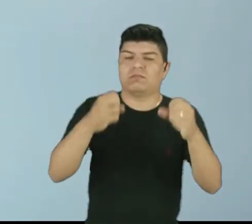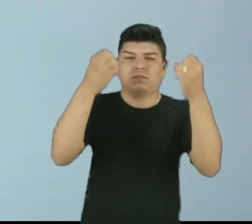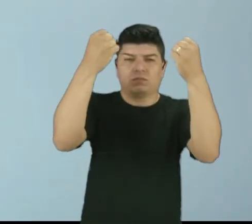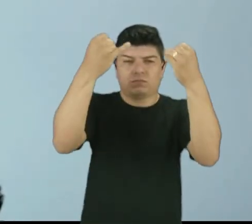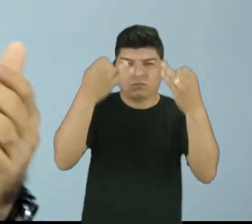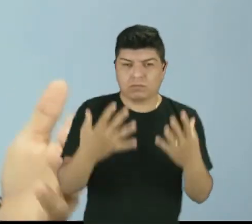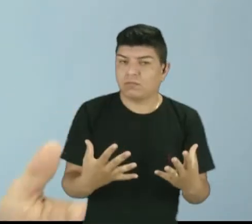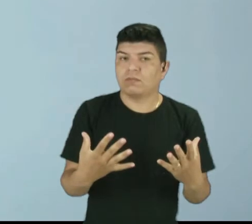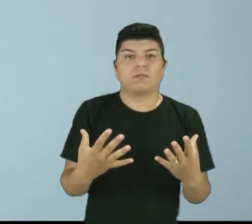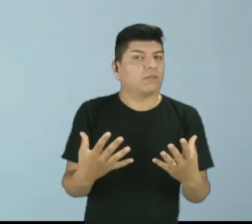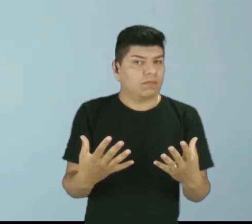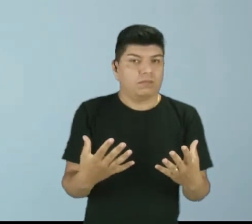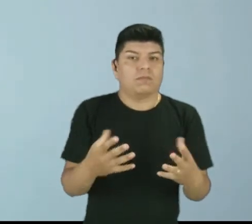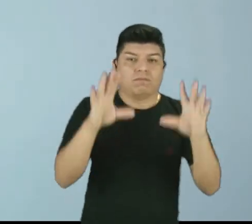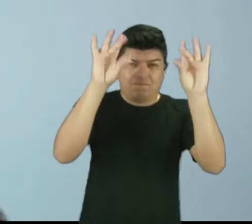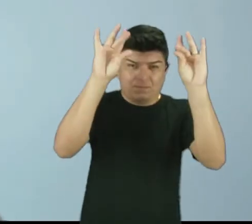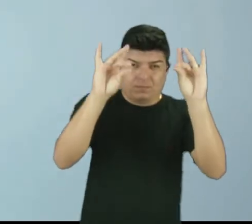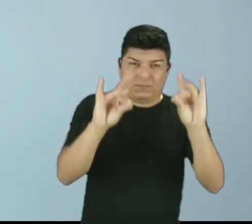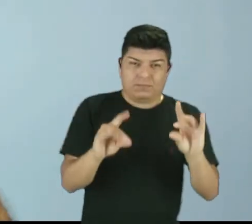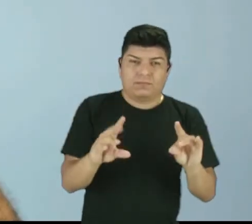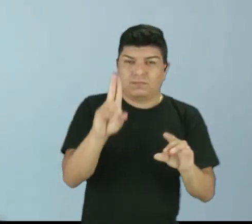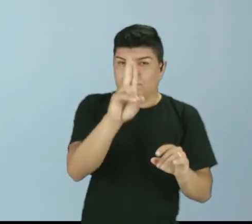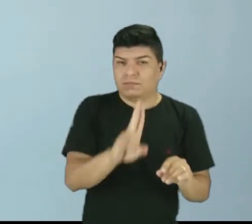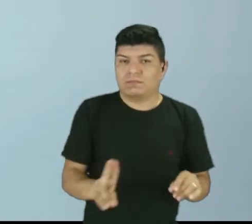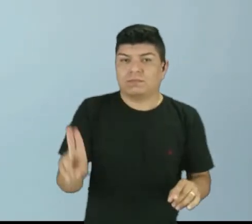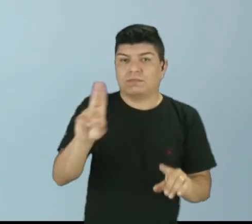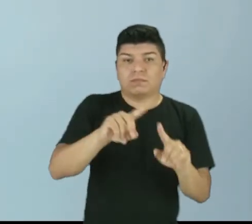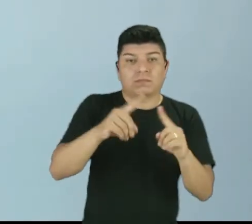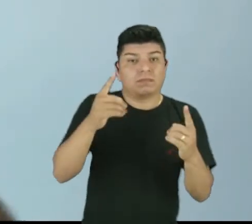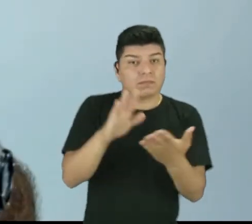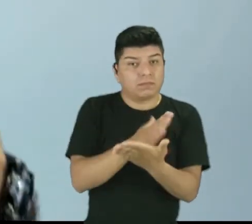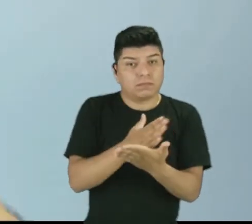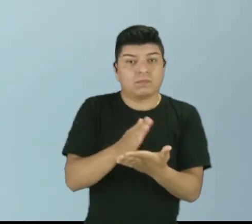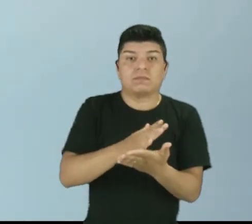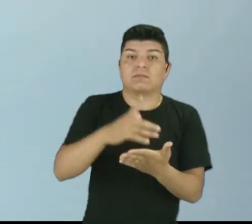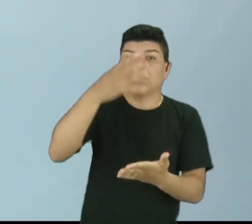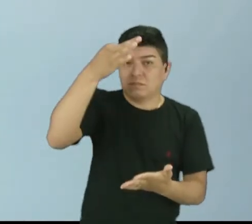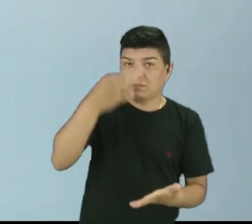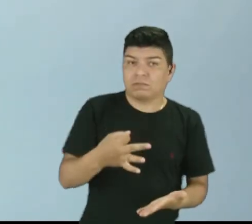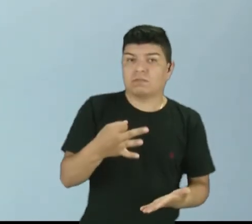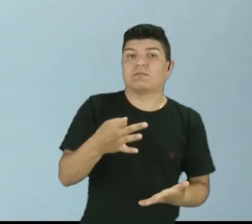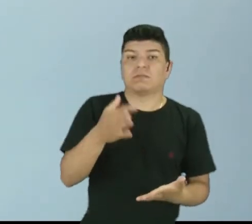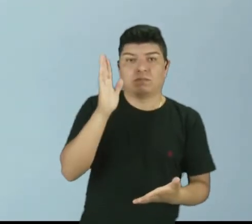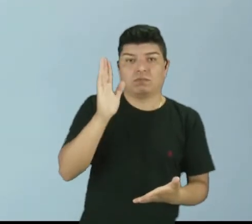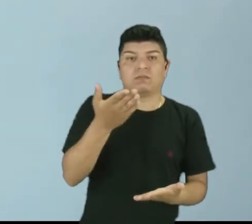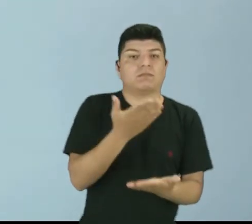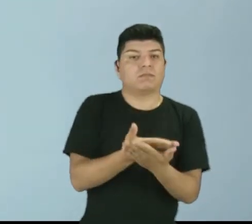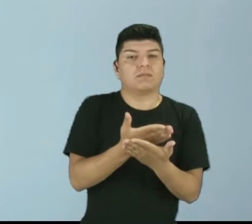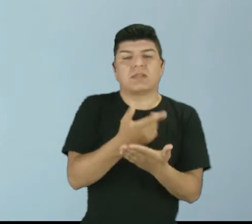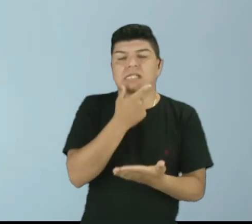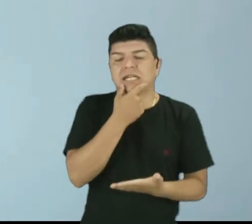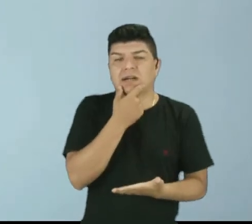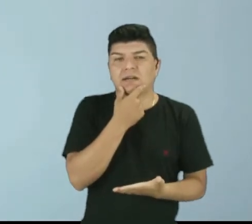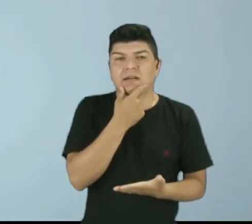correlativas, né, e detalhar se é o uso, mas vamos ver algumas que, com certeza, você, que já estuda língua inglesa, né, tá no terceiro